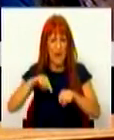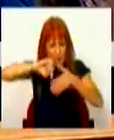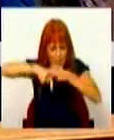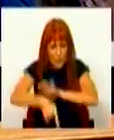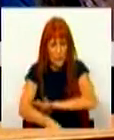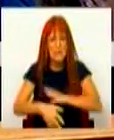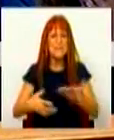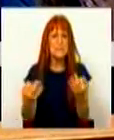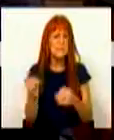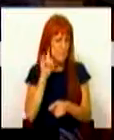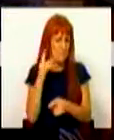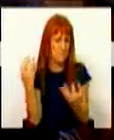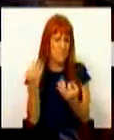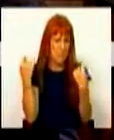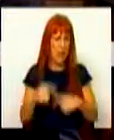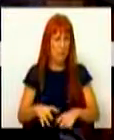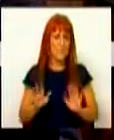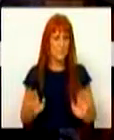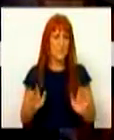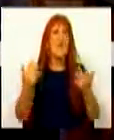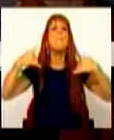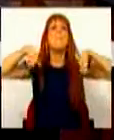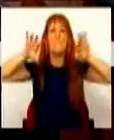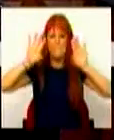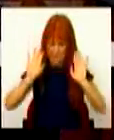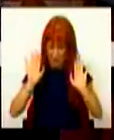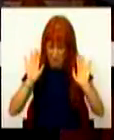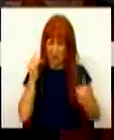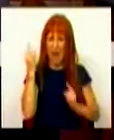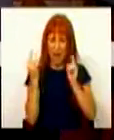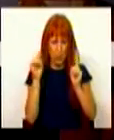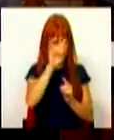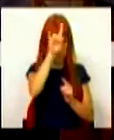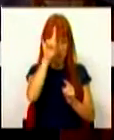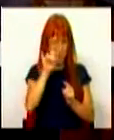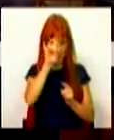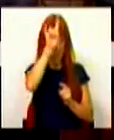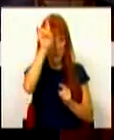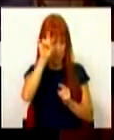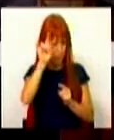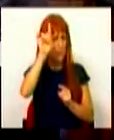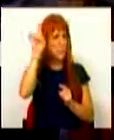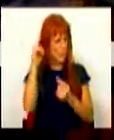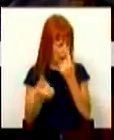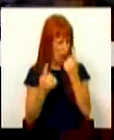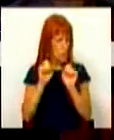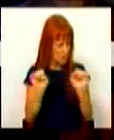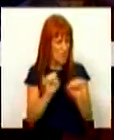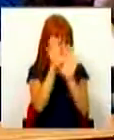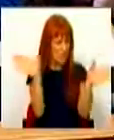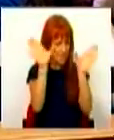profundidade que ele merece. Em todo caso, algumas questões ficaram mais